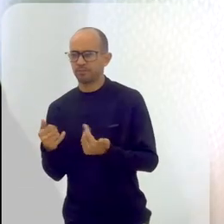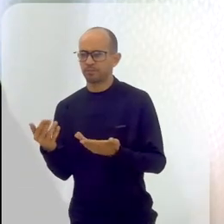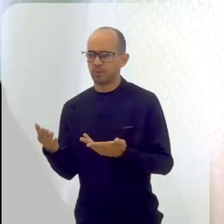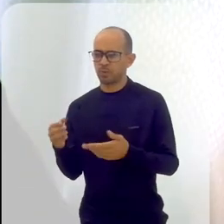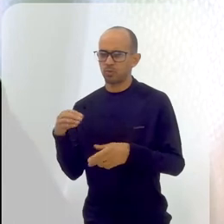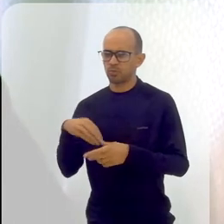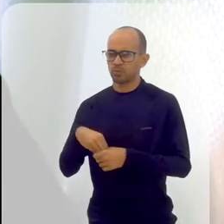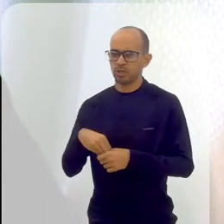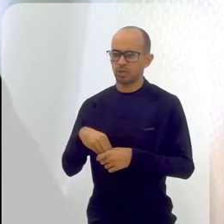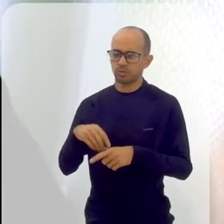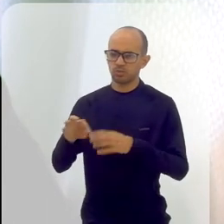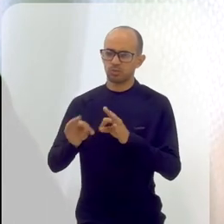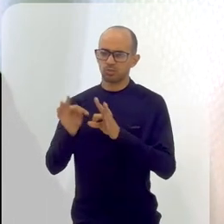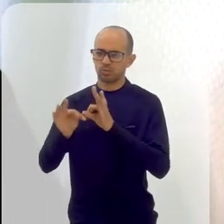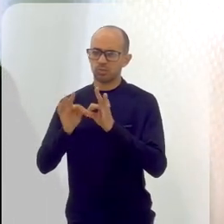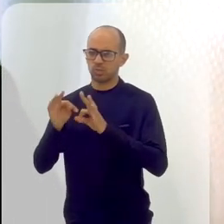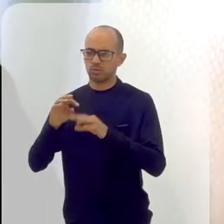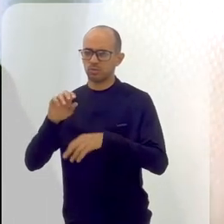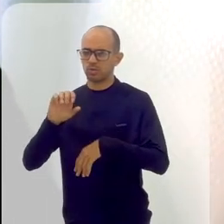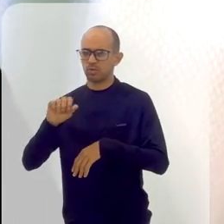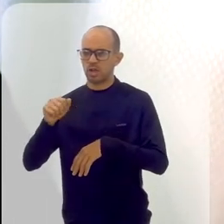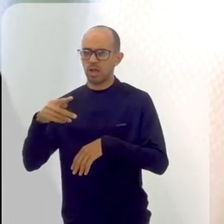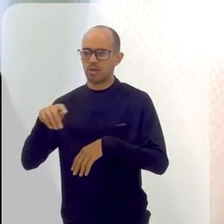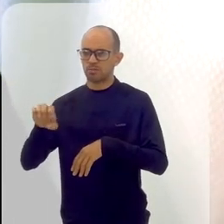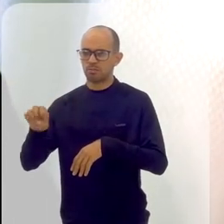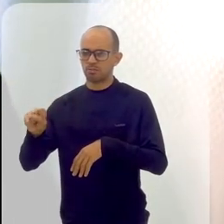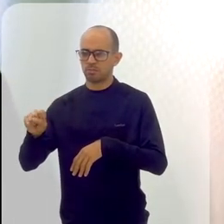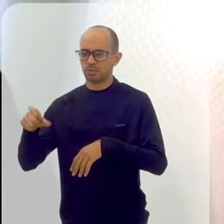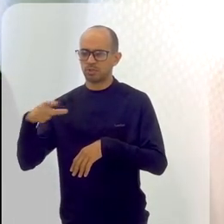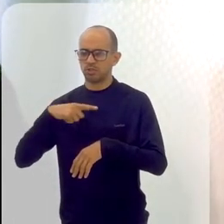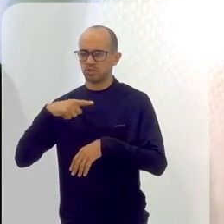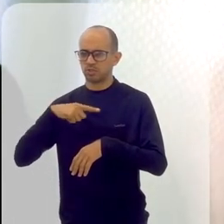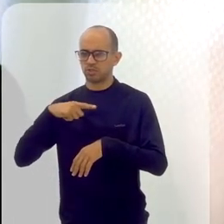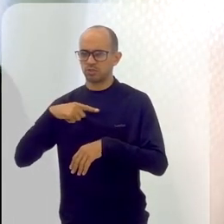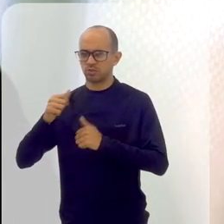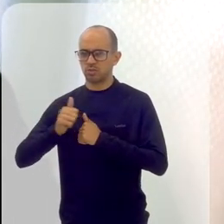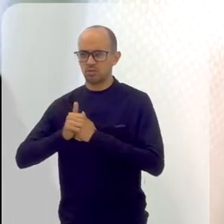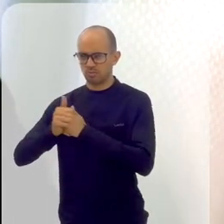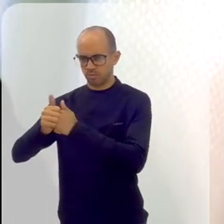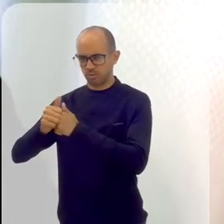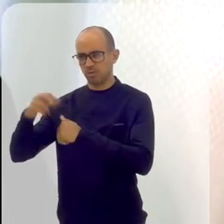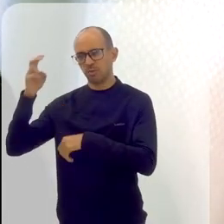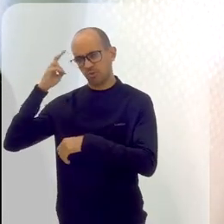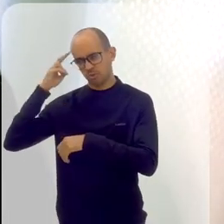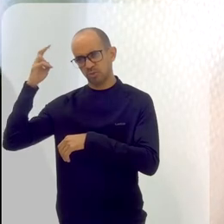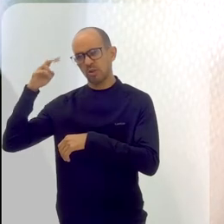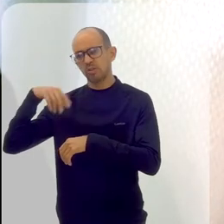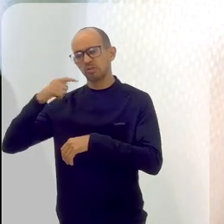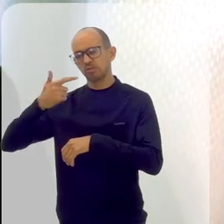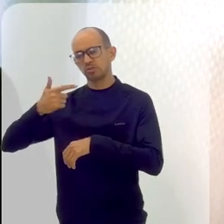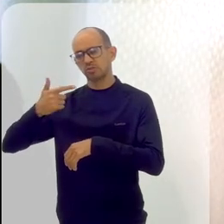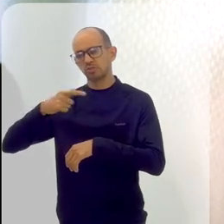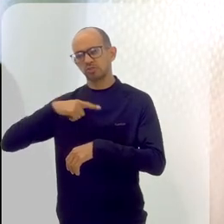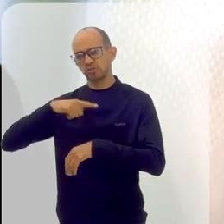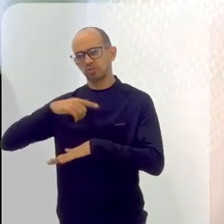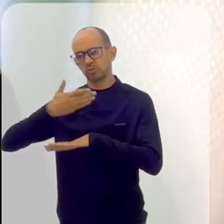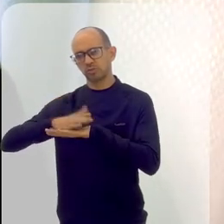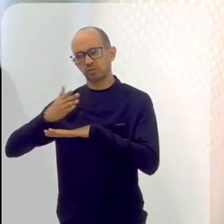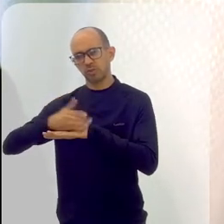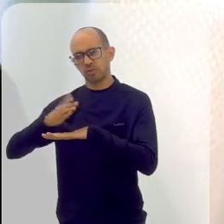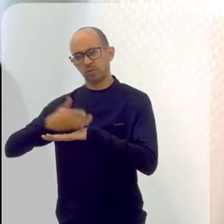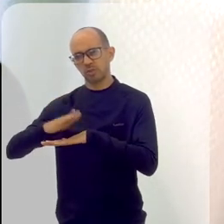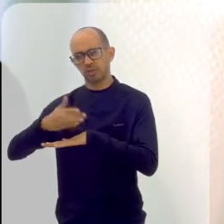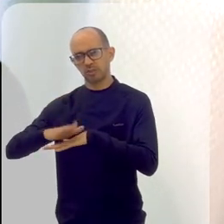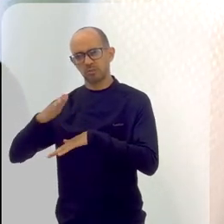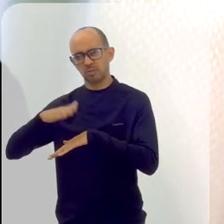Dentro do tratamento do cático, a gente tinha alguns usuários que a gente fazia um acompanhamento mais individual. A gente tinha uma frequência maior que precisava